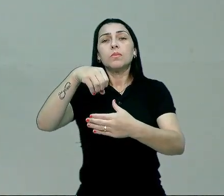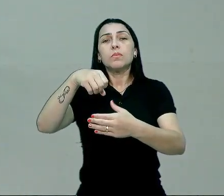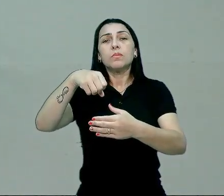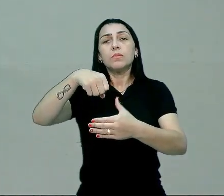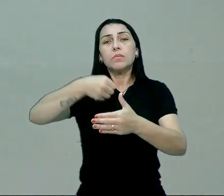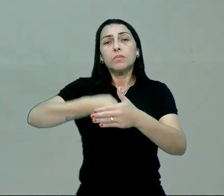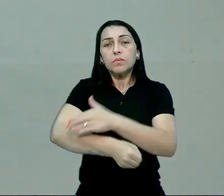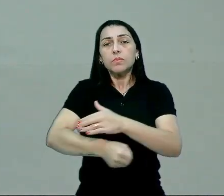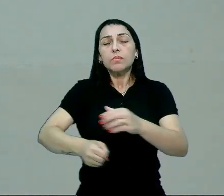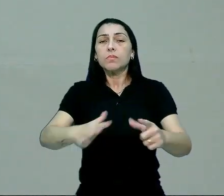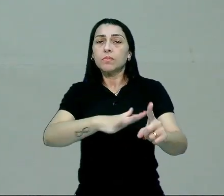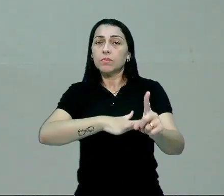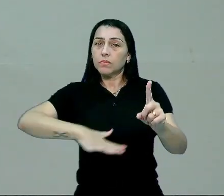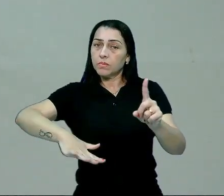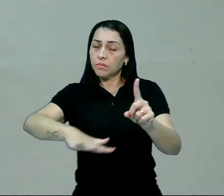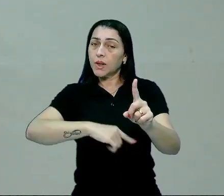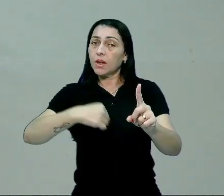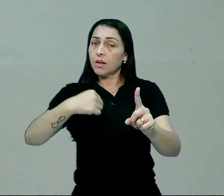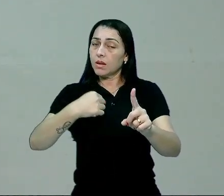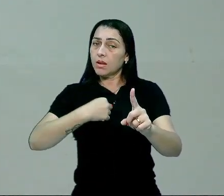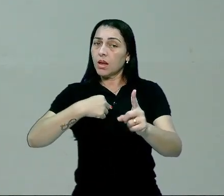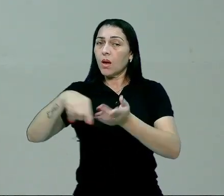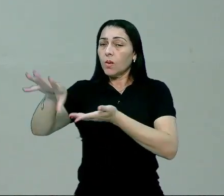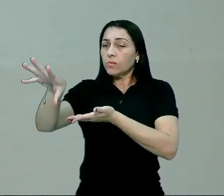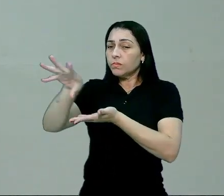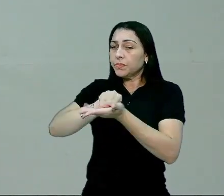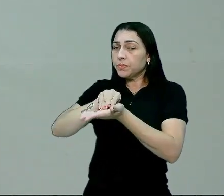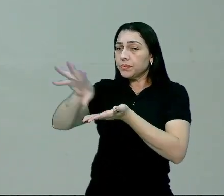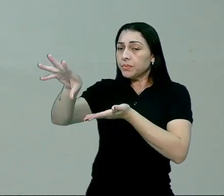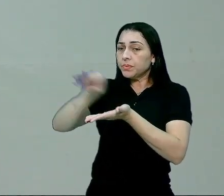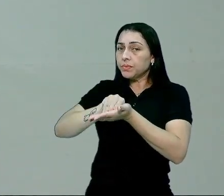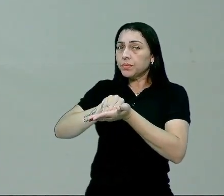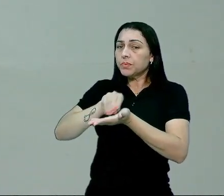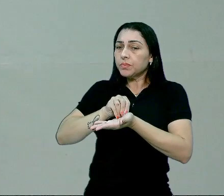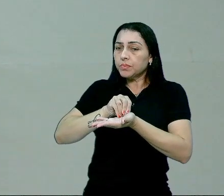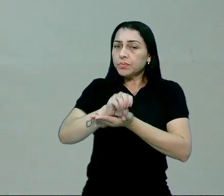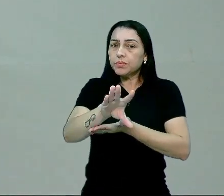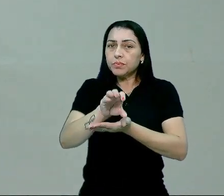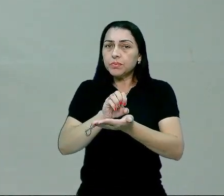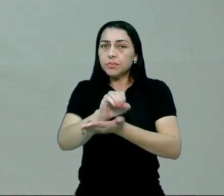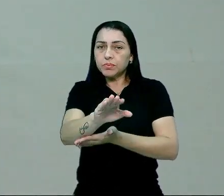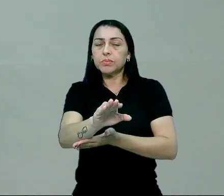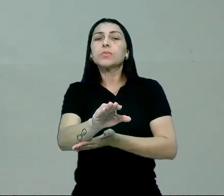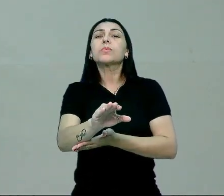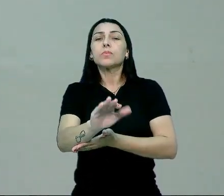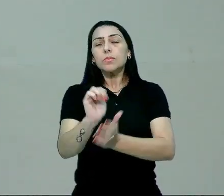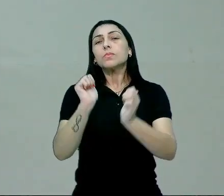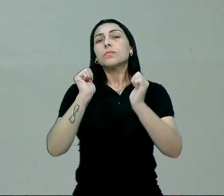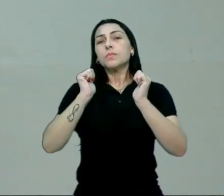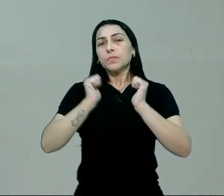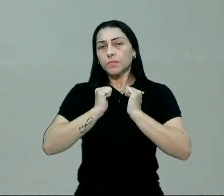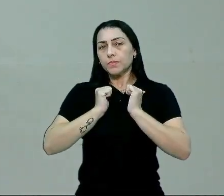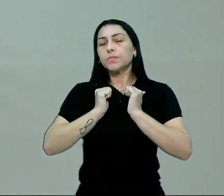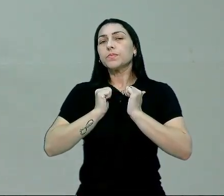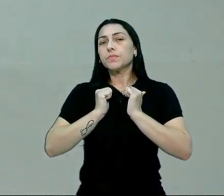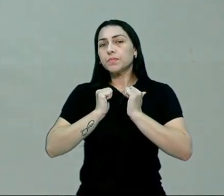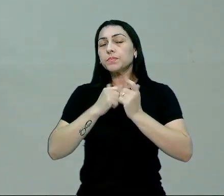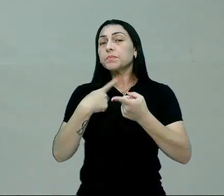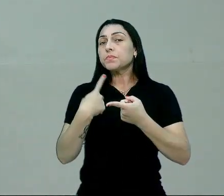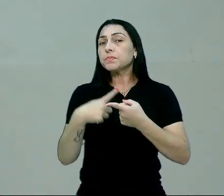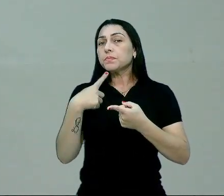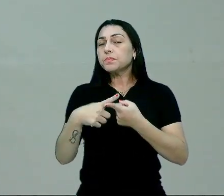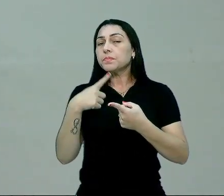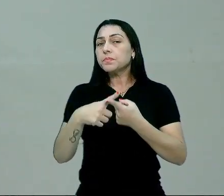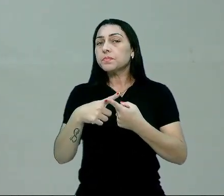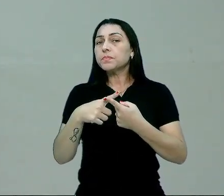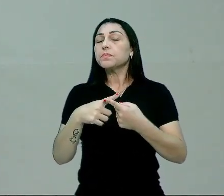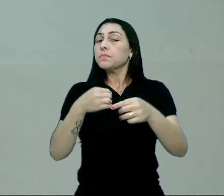em que eu, mecanicamente, estou apenas reproduzindo esses comportamentos. Porque o